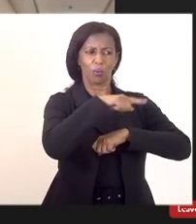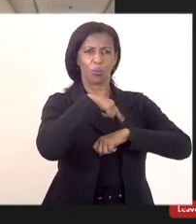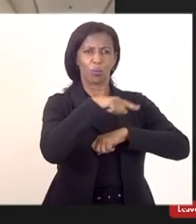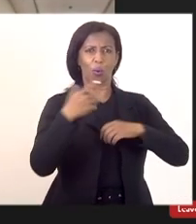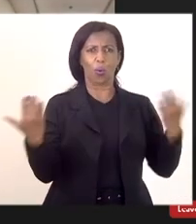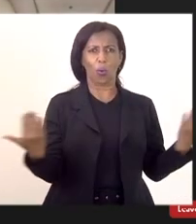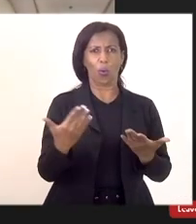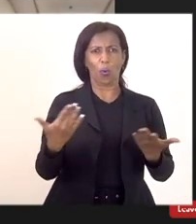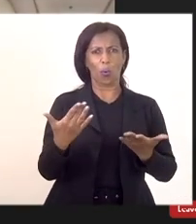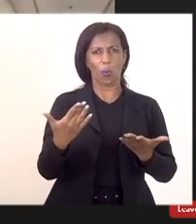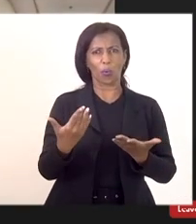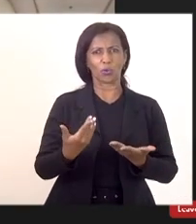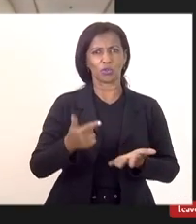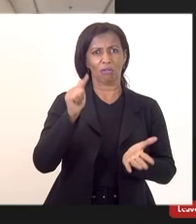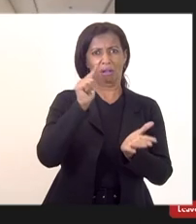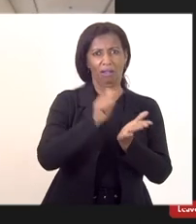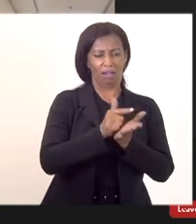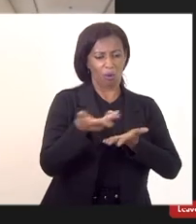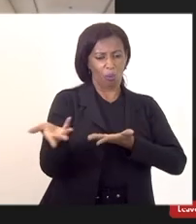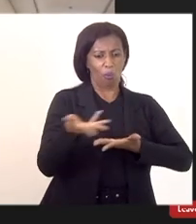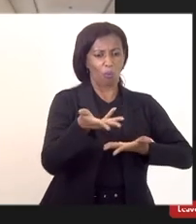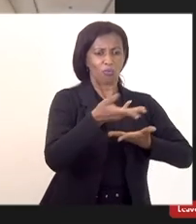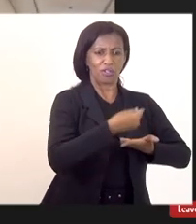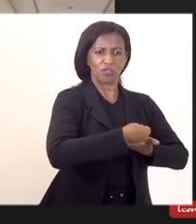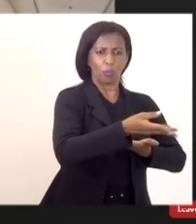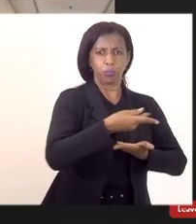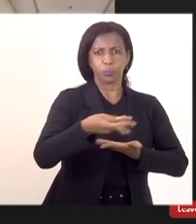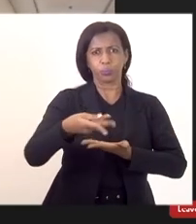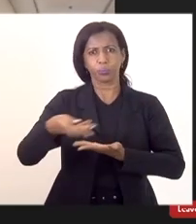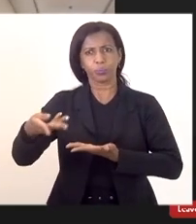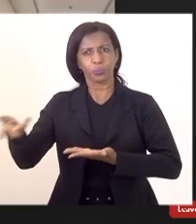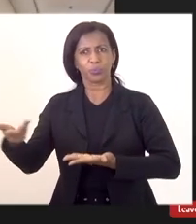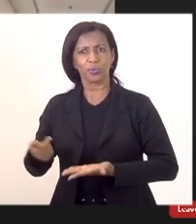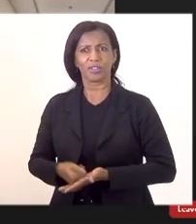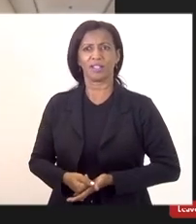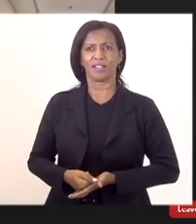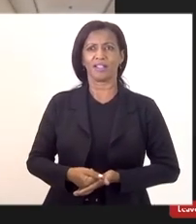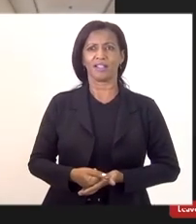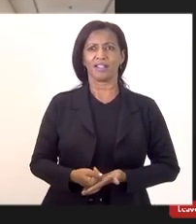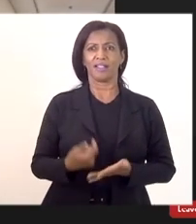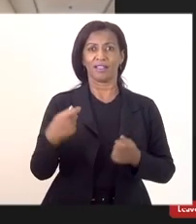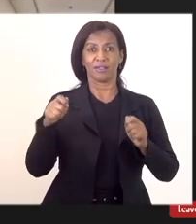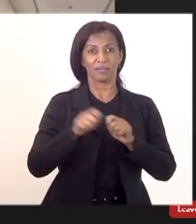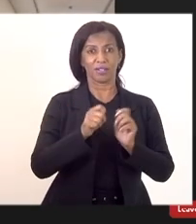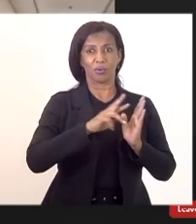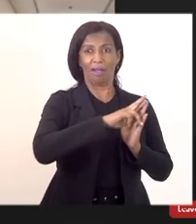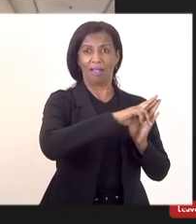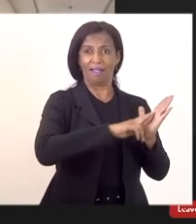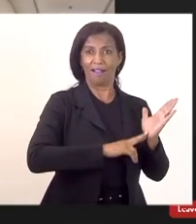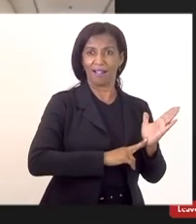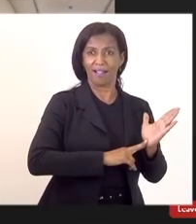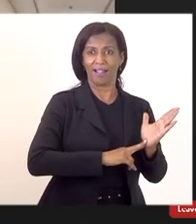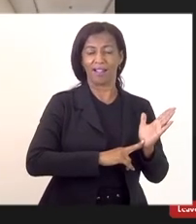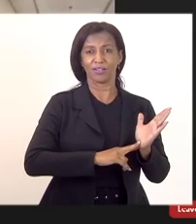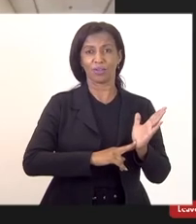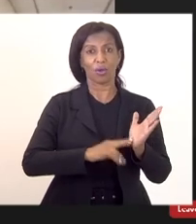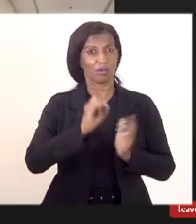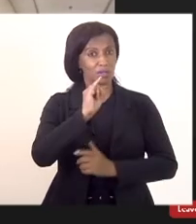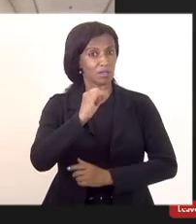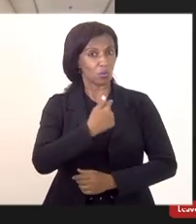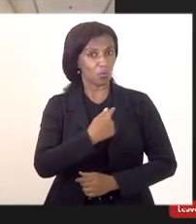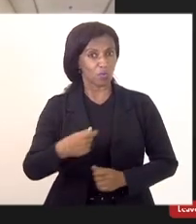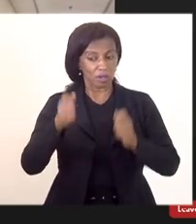hoje com ingressos fartos e livres para distribuição. Se o governador Cláudio Castro não abrir os olhos